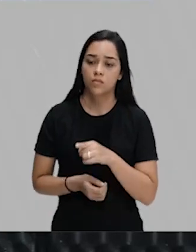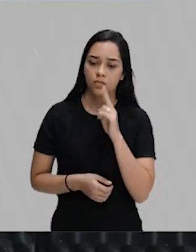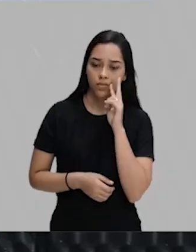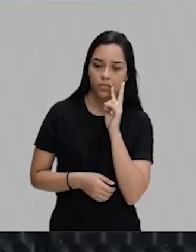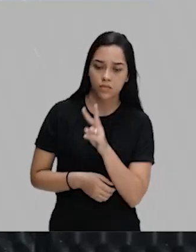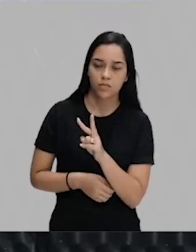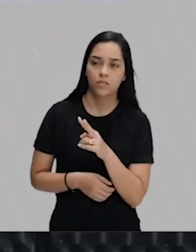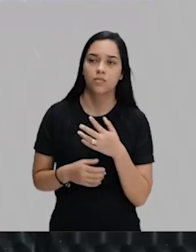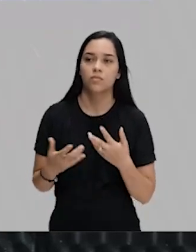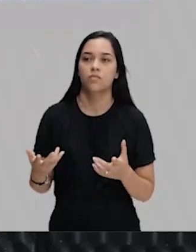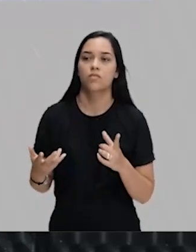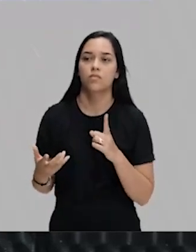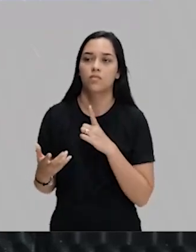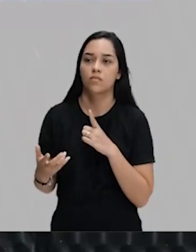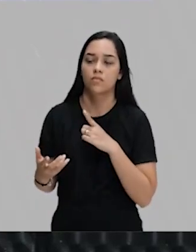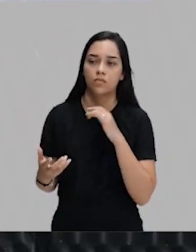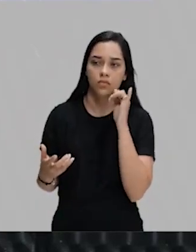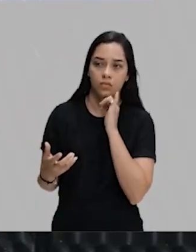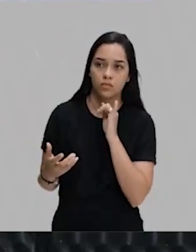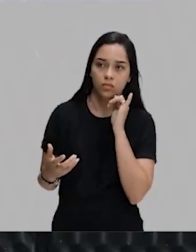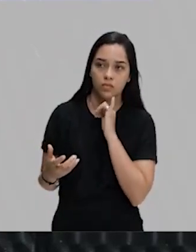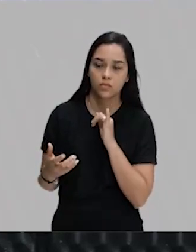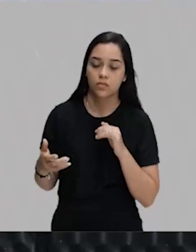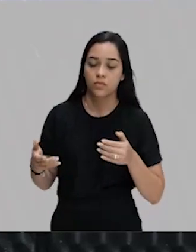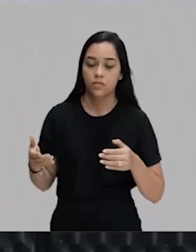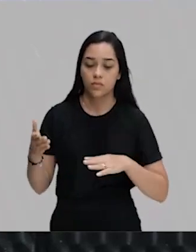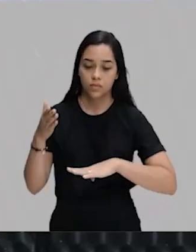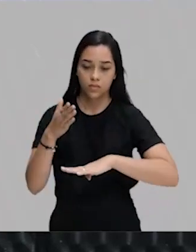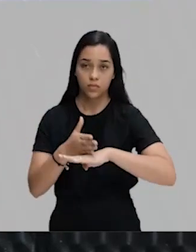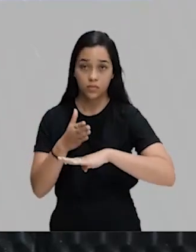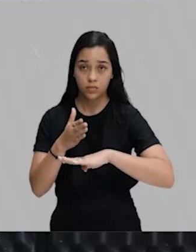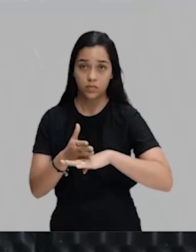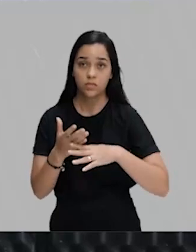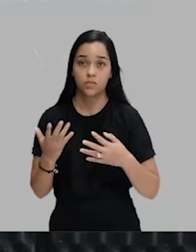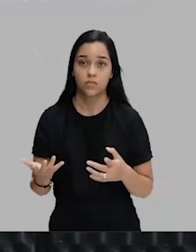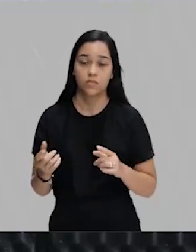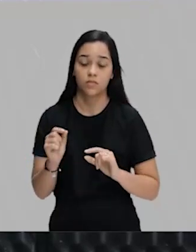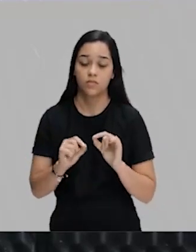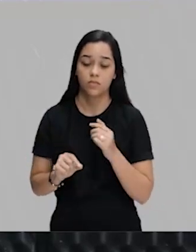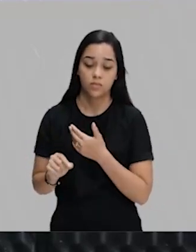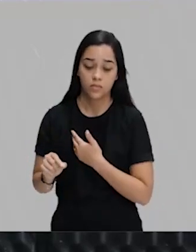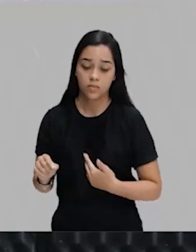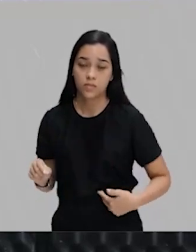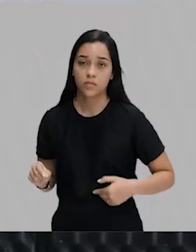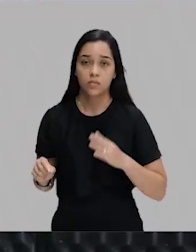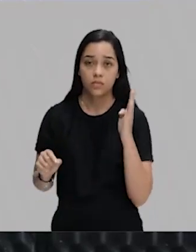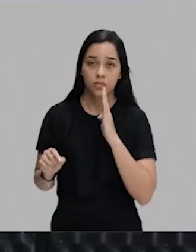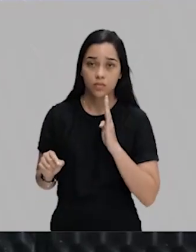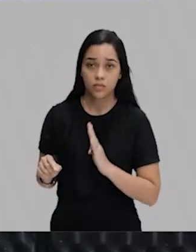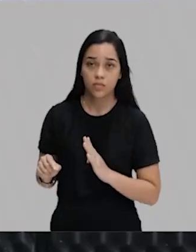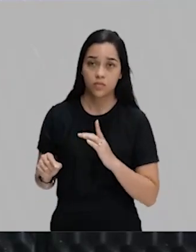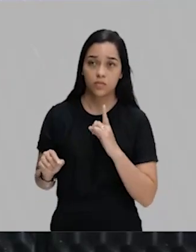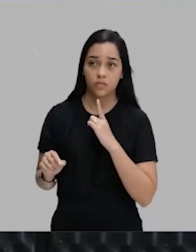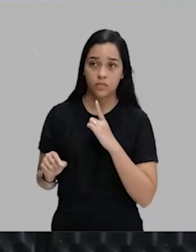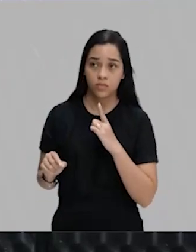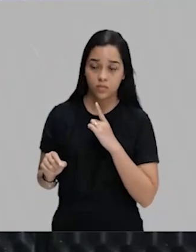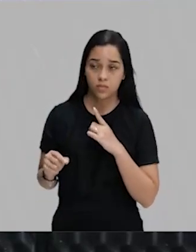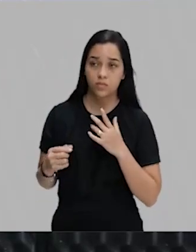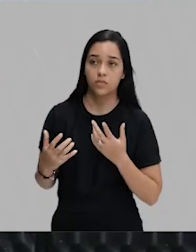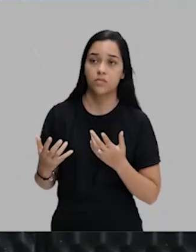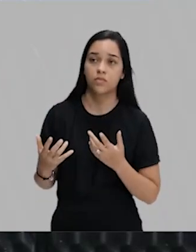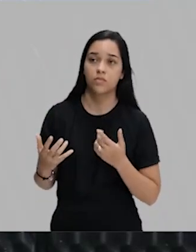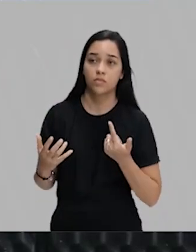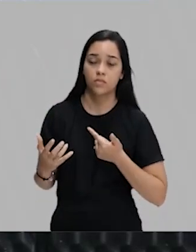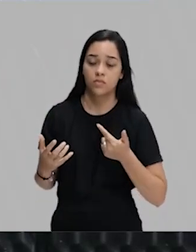olha para, por exemplo, a modernização que o Estado Brasileiro atravessou durante